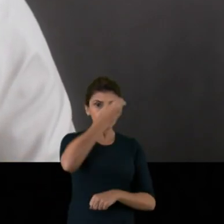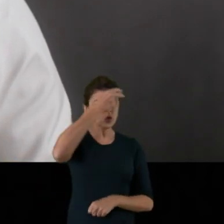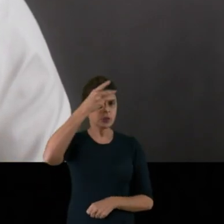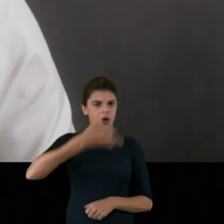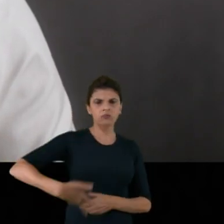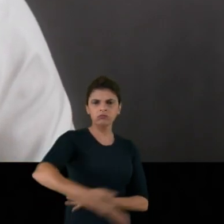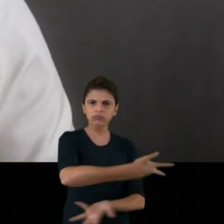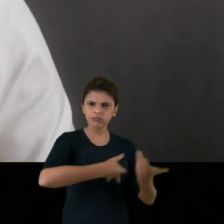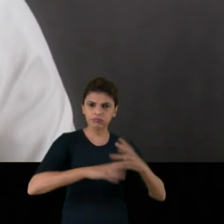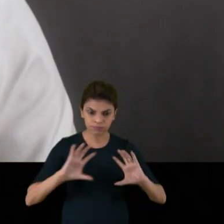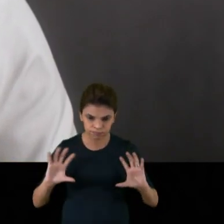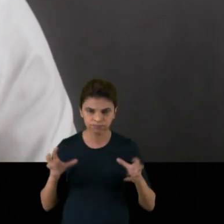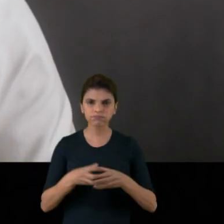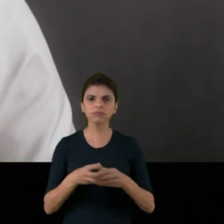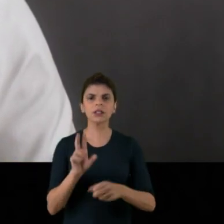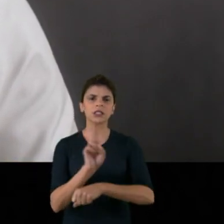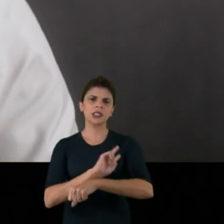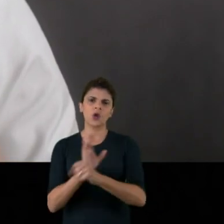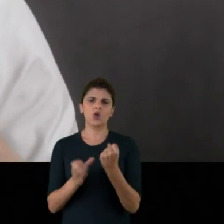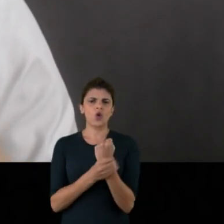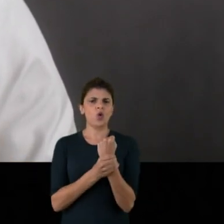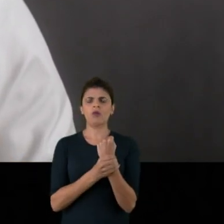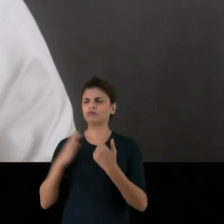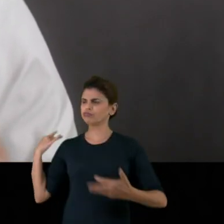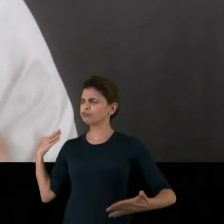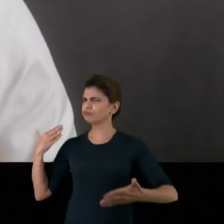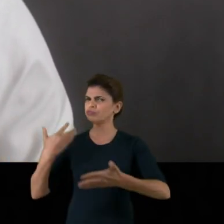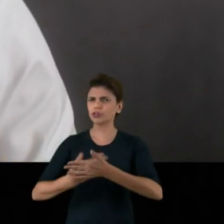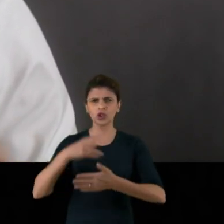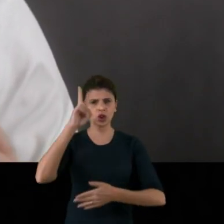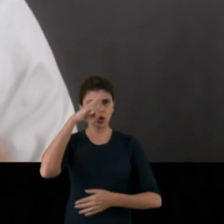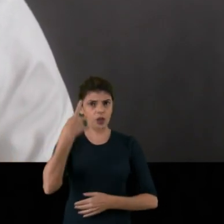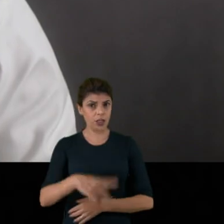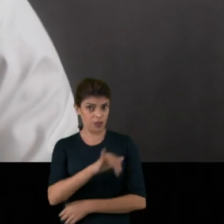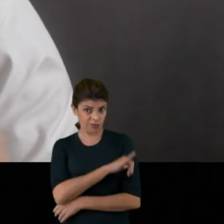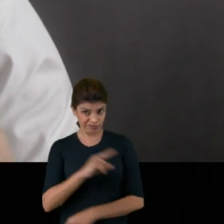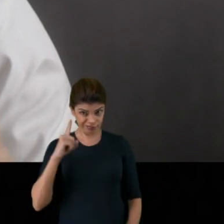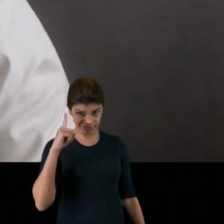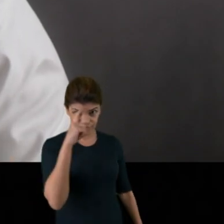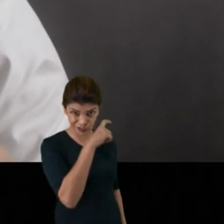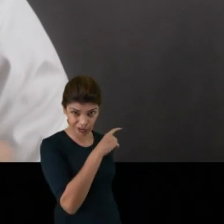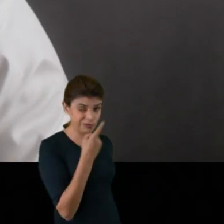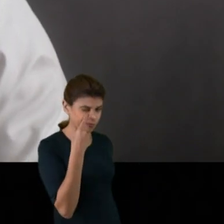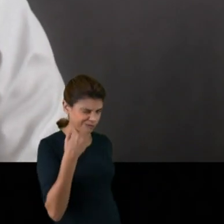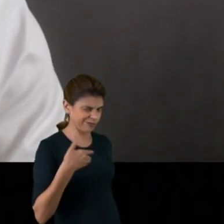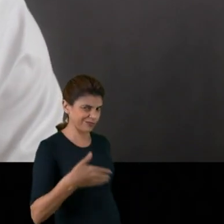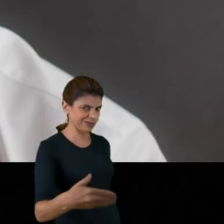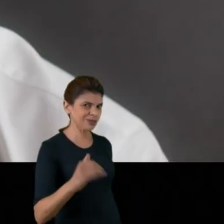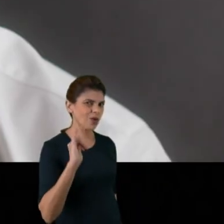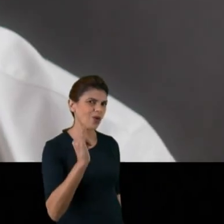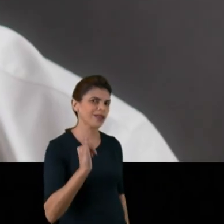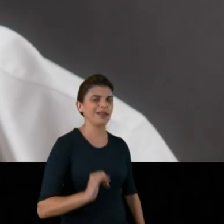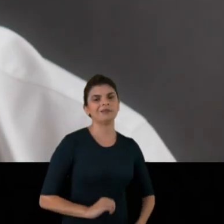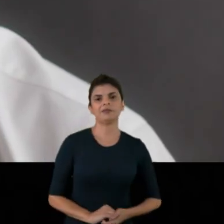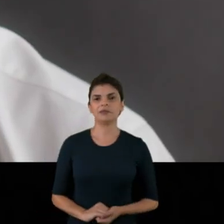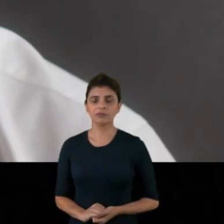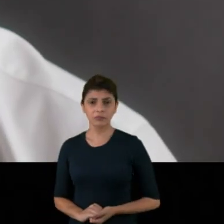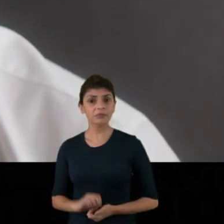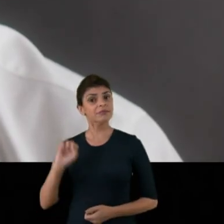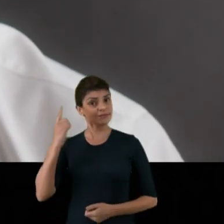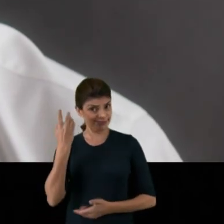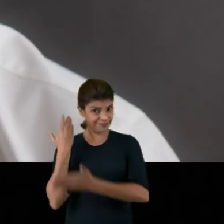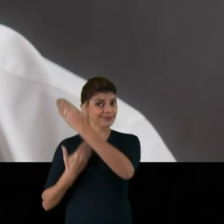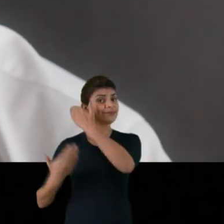policiais e da guarda municipal, vou implantar o maior plano de segurança na história dessa cidade. Você acha difícil?